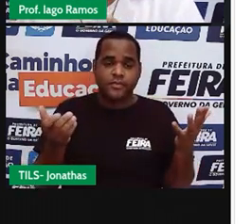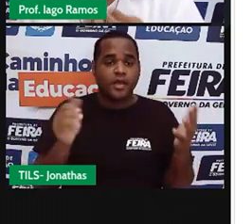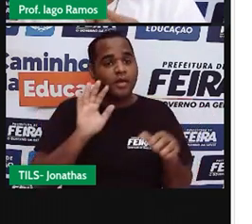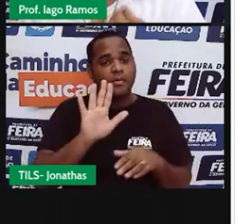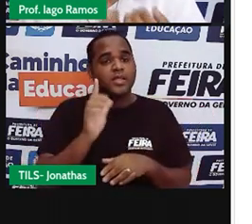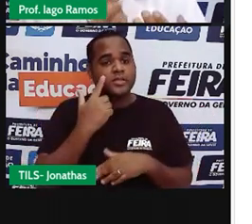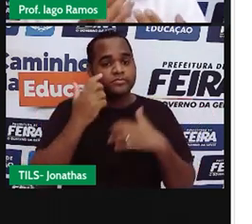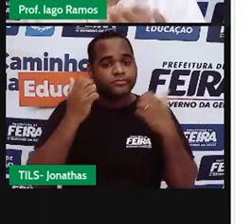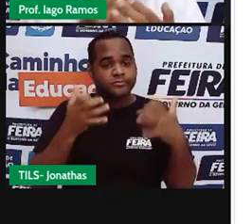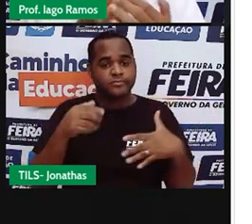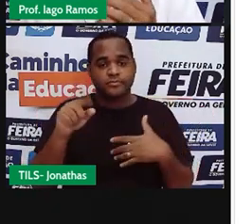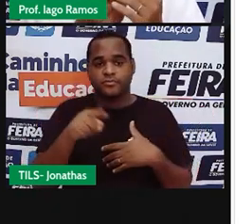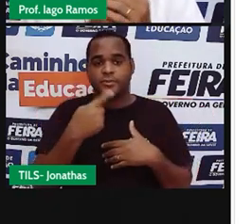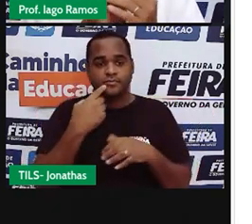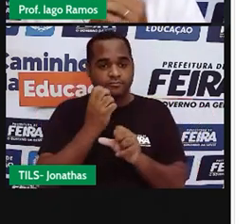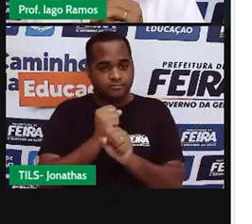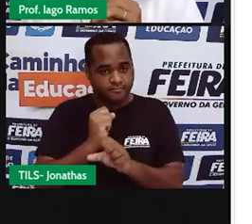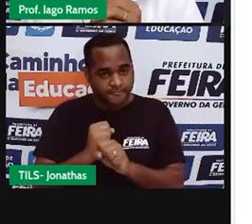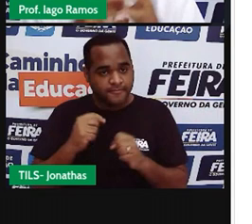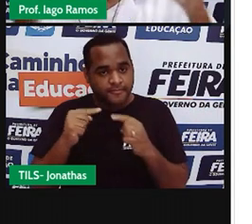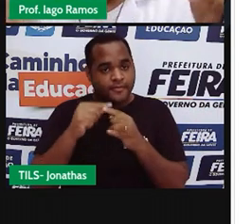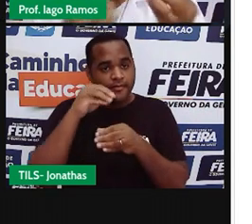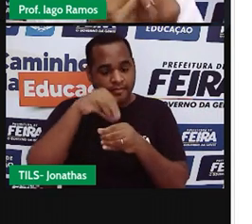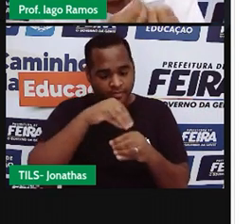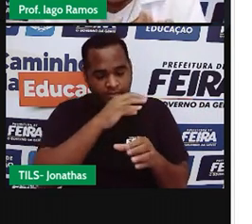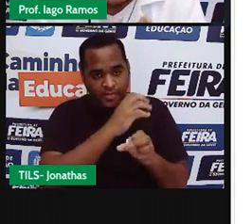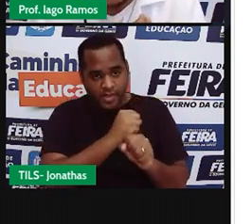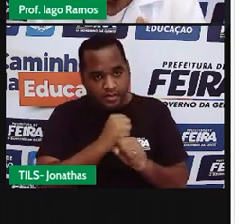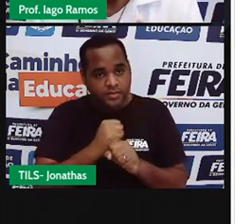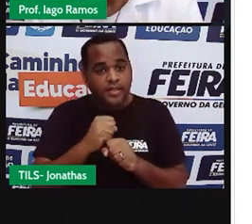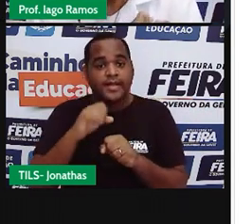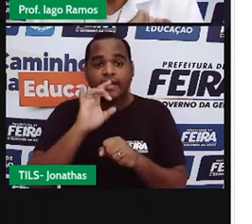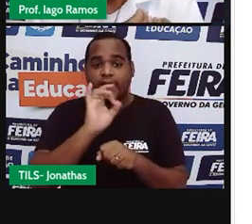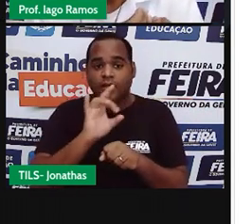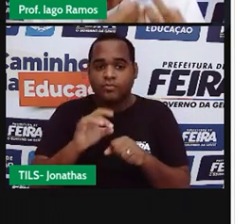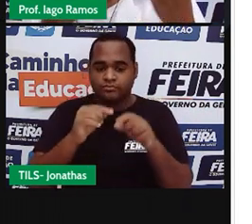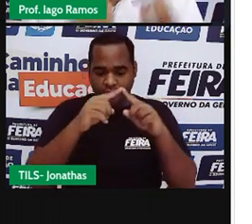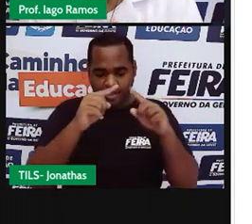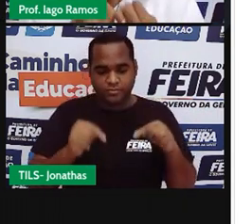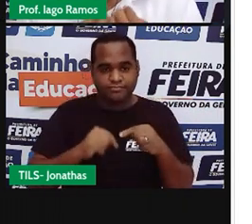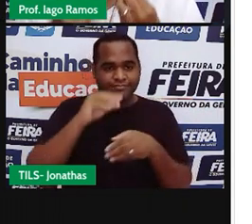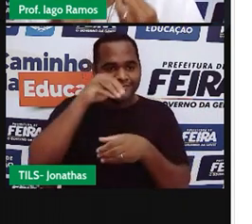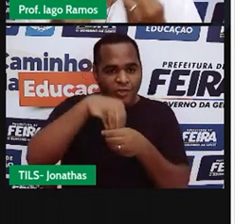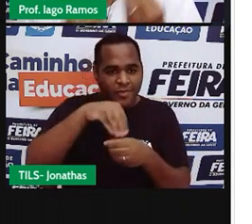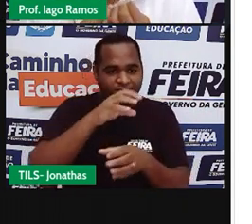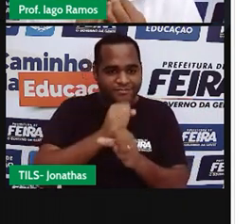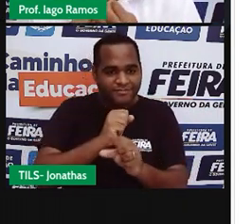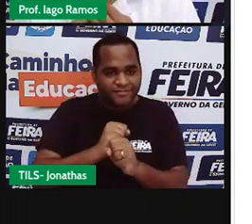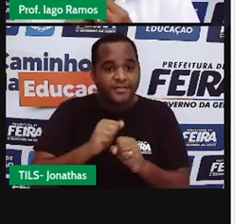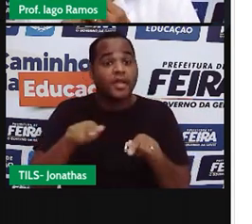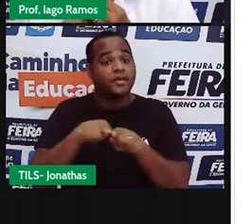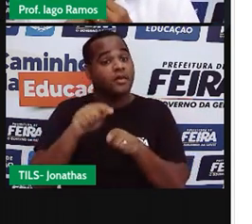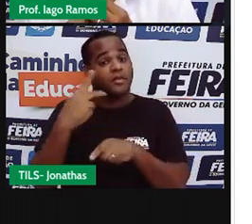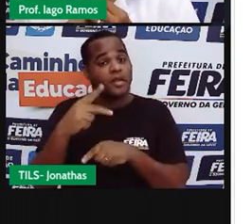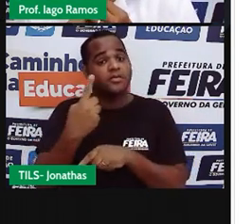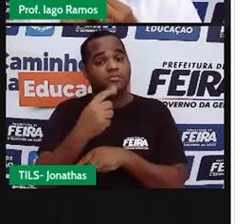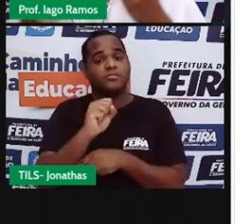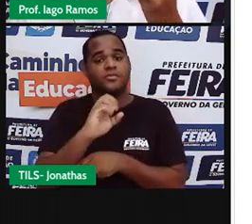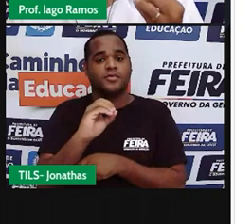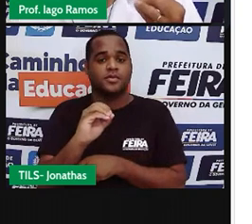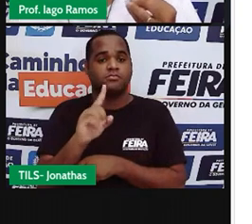Mas a gente fez as somas dos ângulos internos, dos ângulos que estão dentro deles, e em todos dá 180 graus.